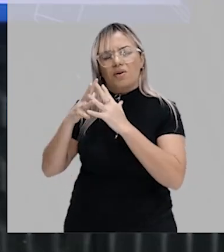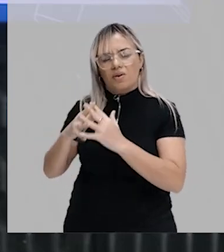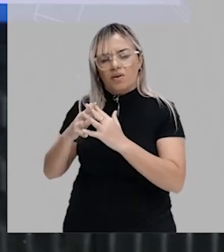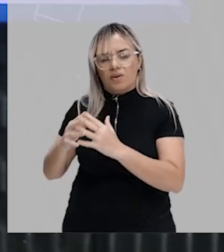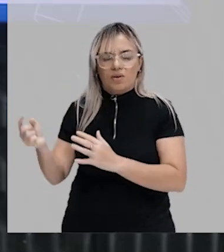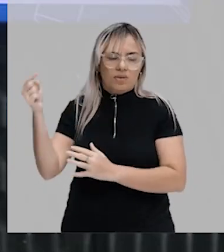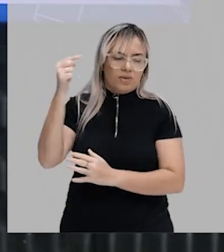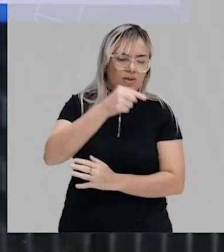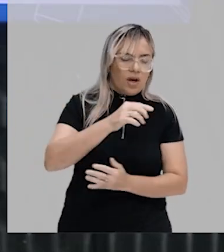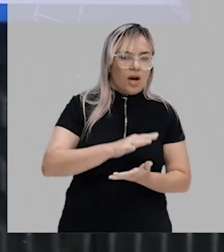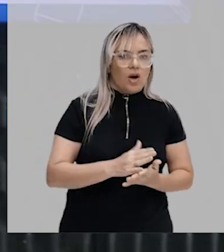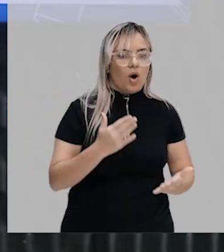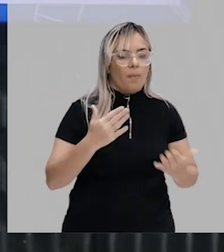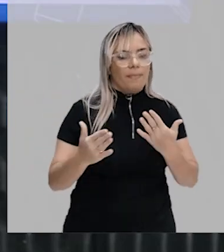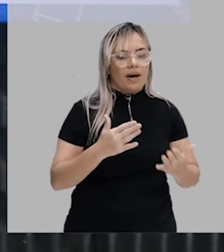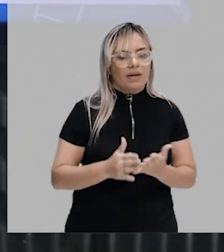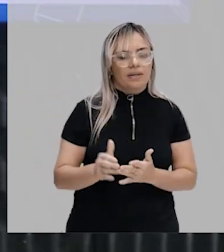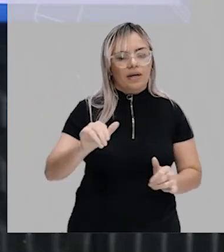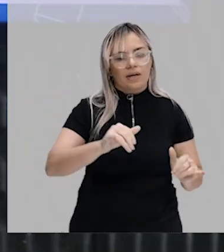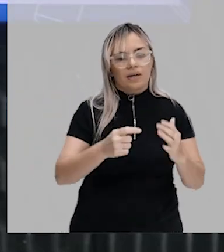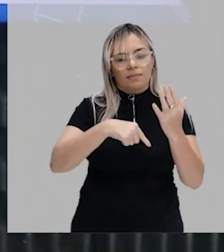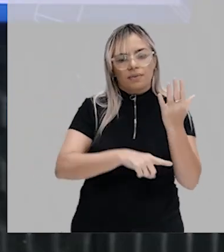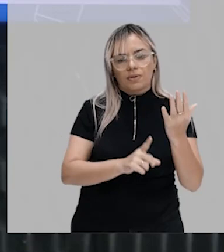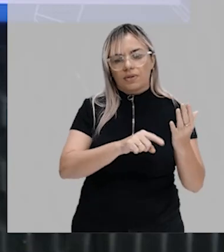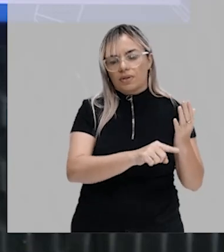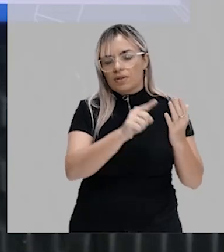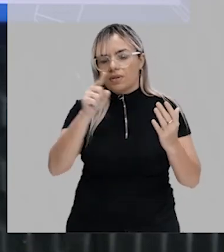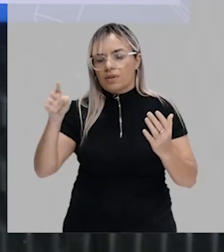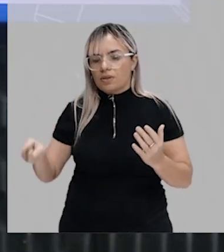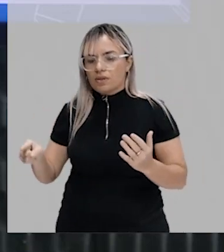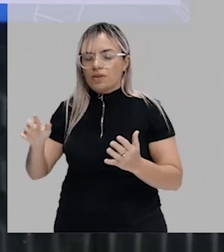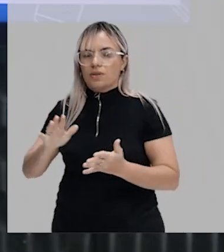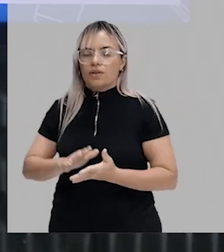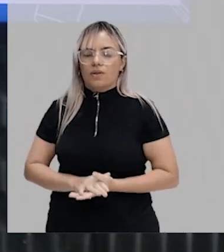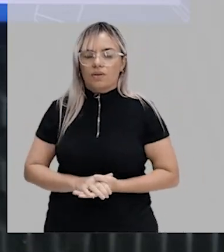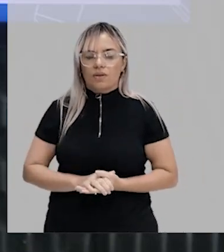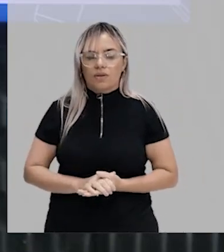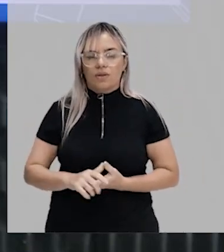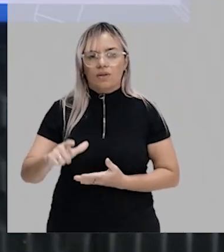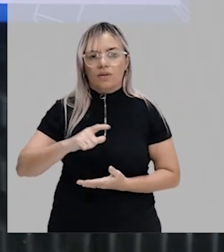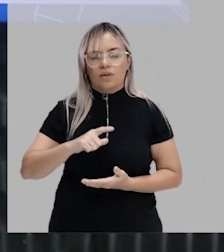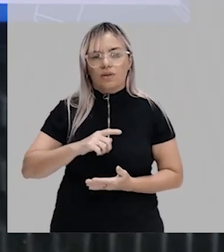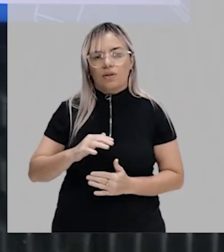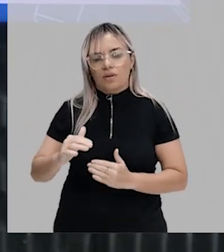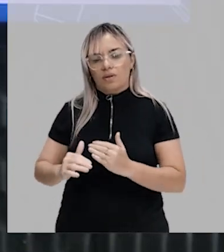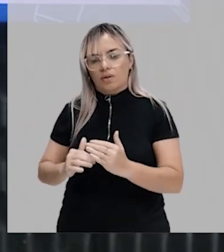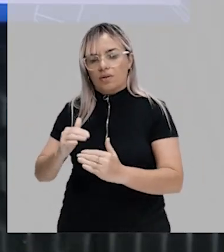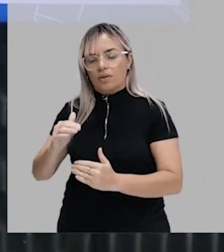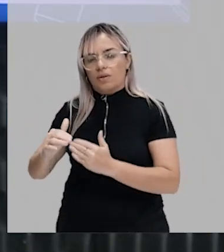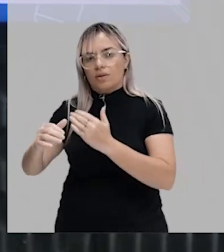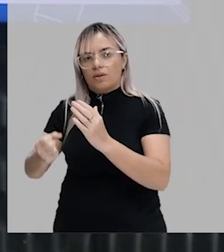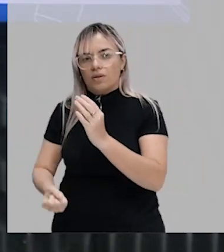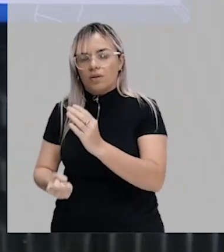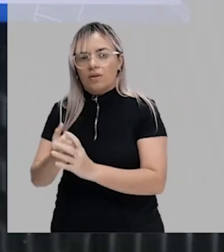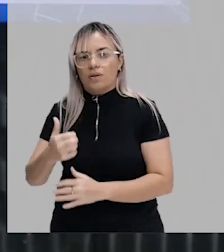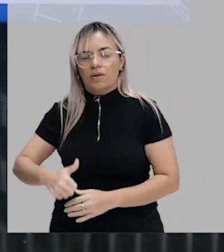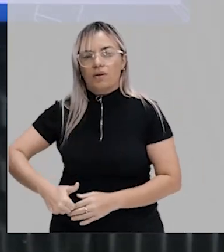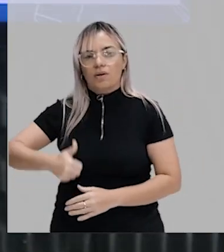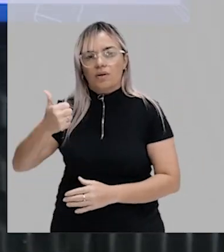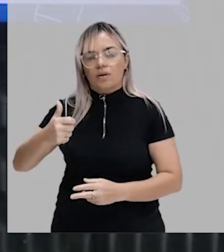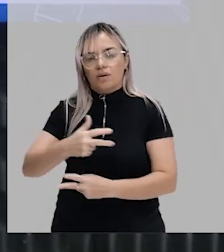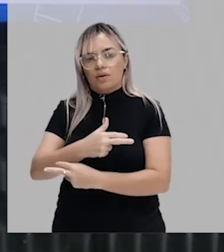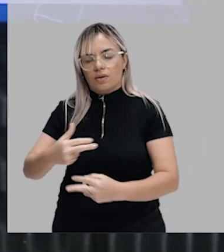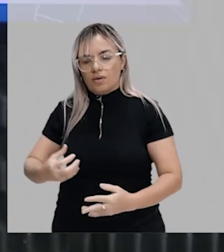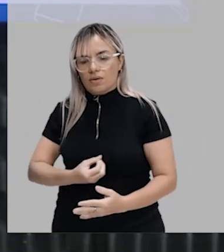quimiosíntese. Aqui nós temos esses indivíduos fermentadores teriam originado os primeiros organismos